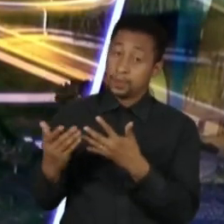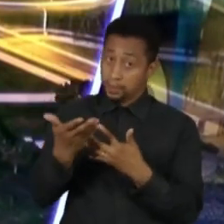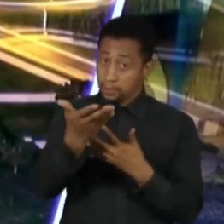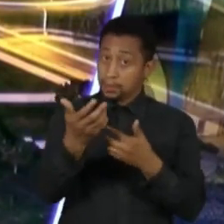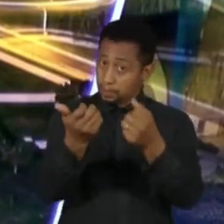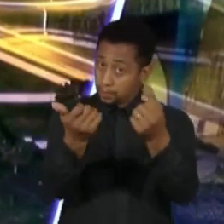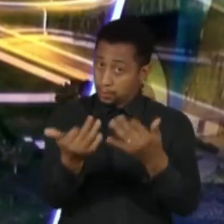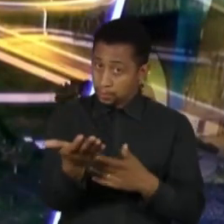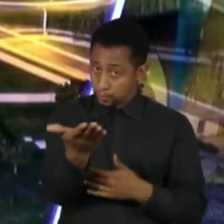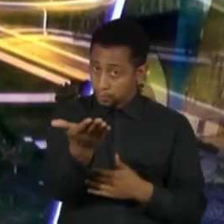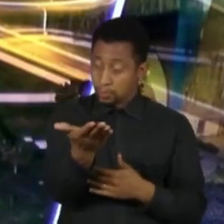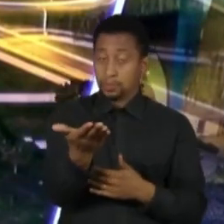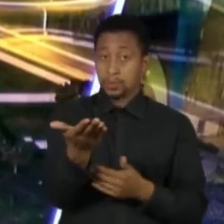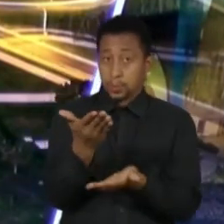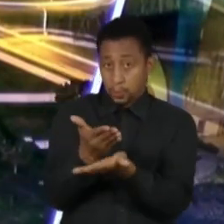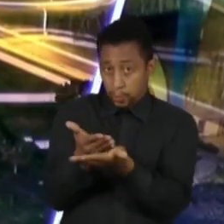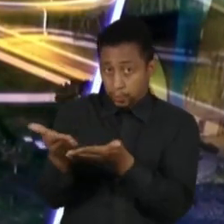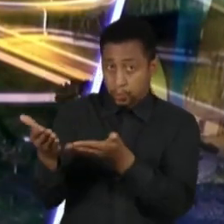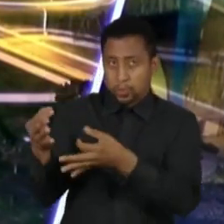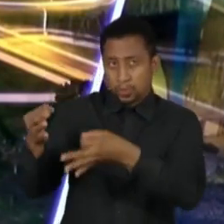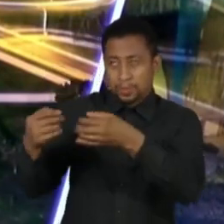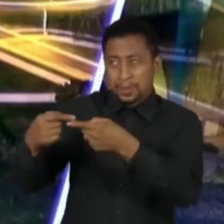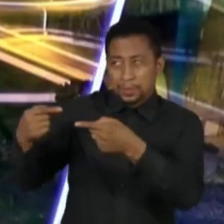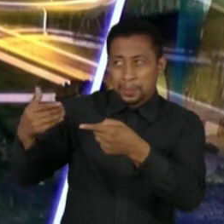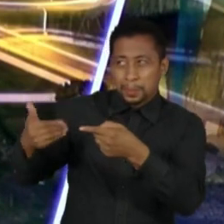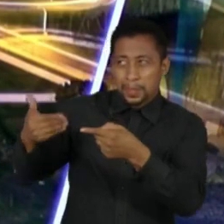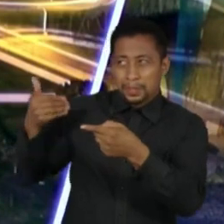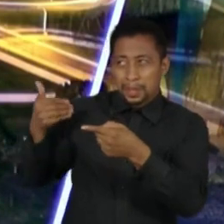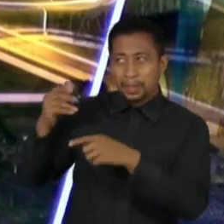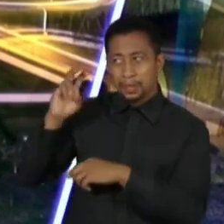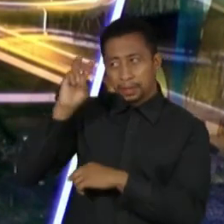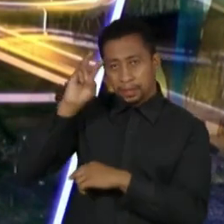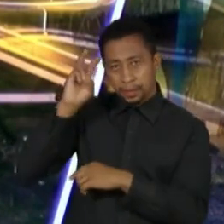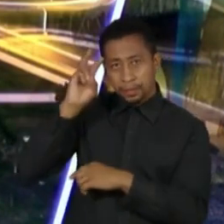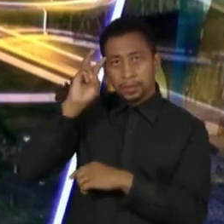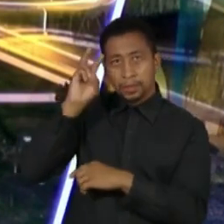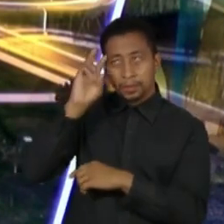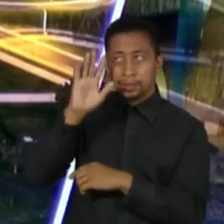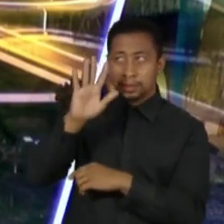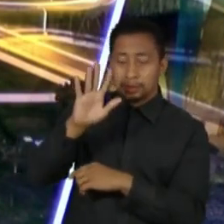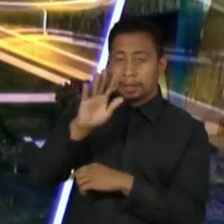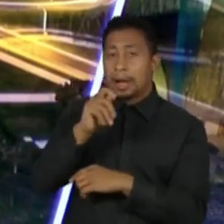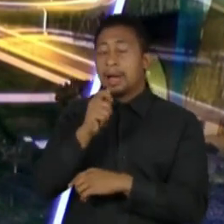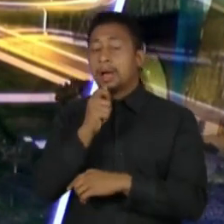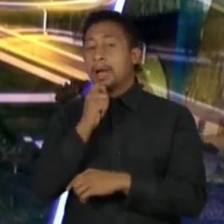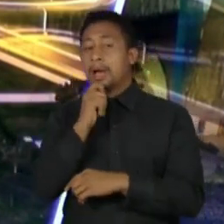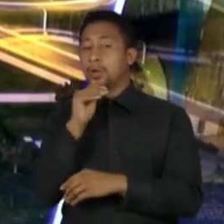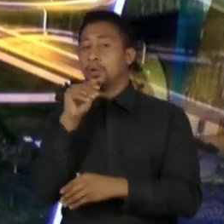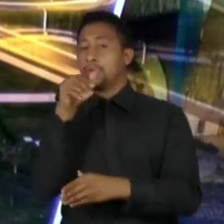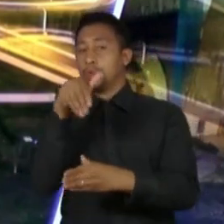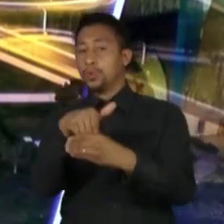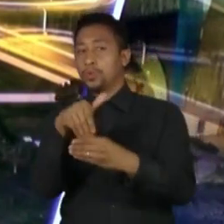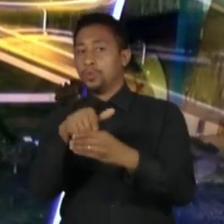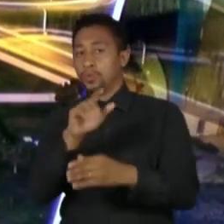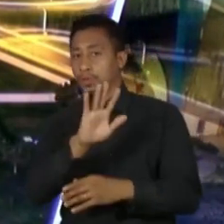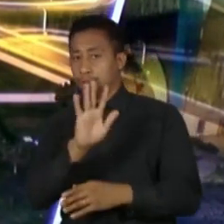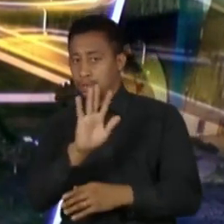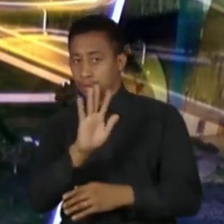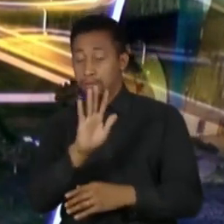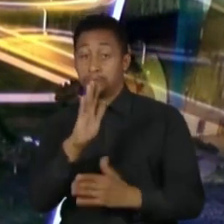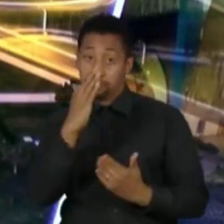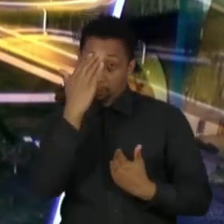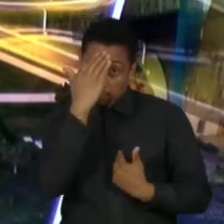teve início na semana passada, na quinta-feira, eu ainda não votei e agradeço, portanto,